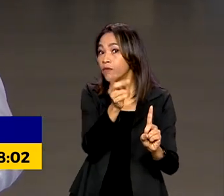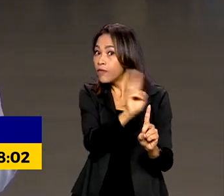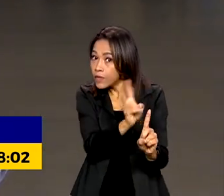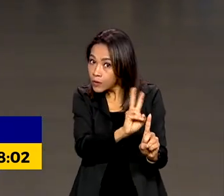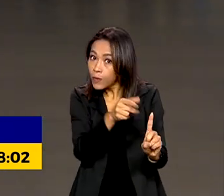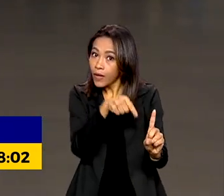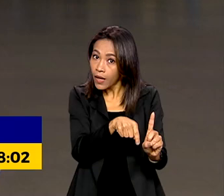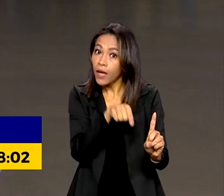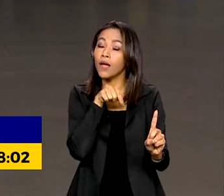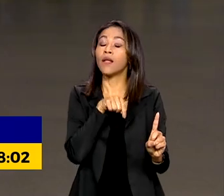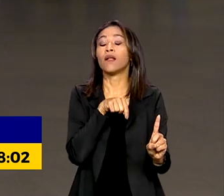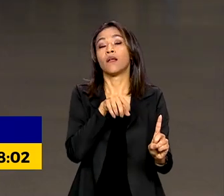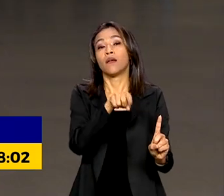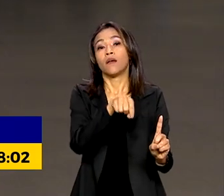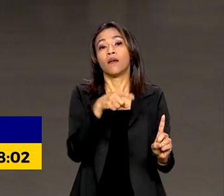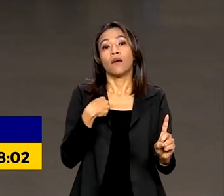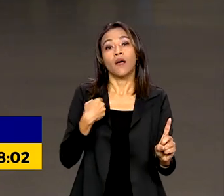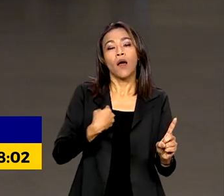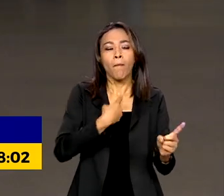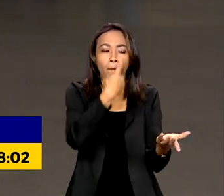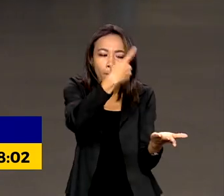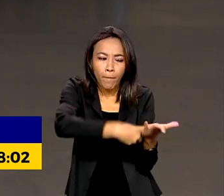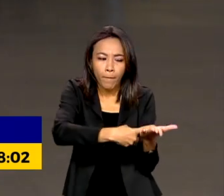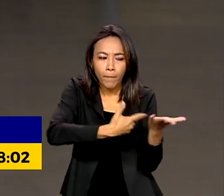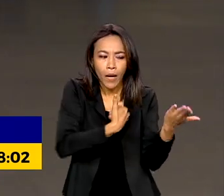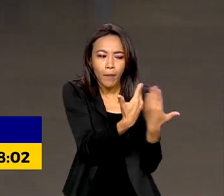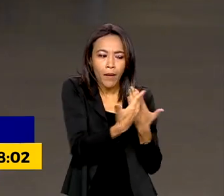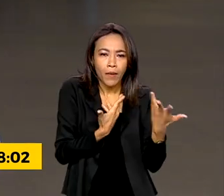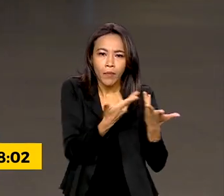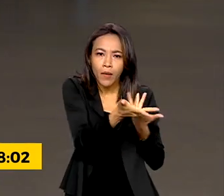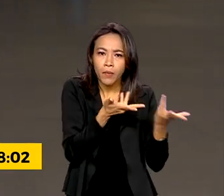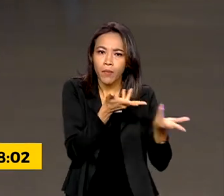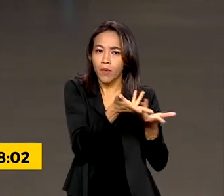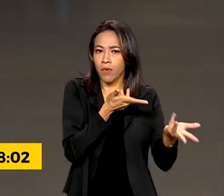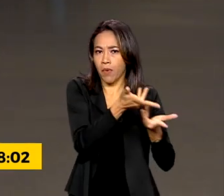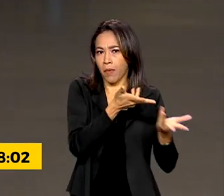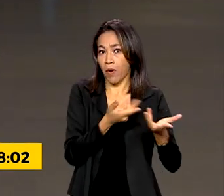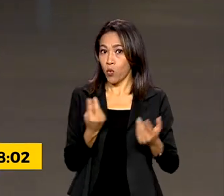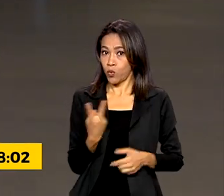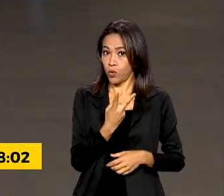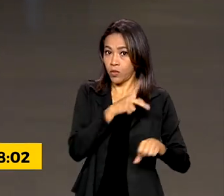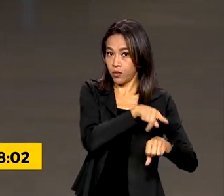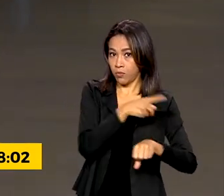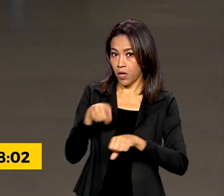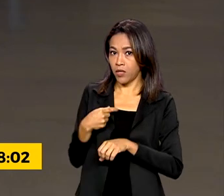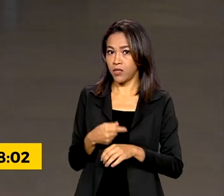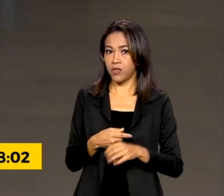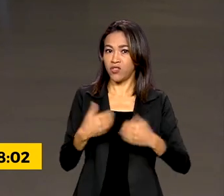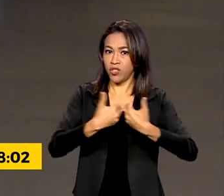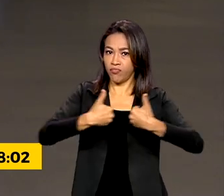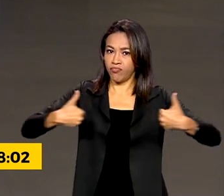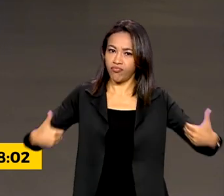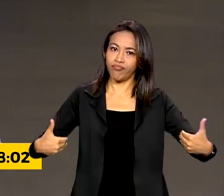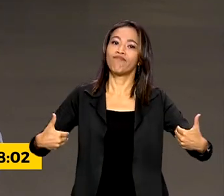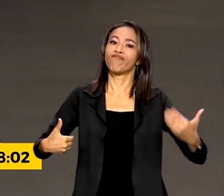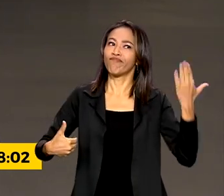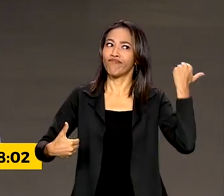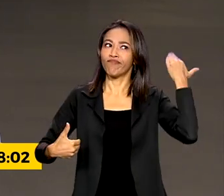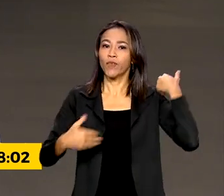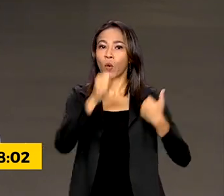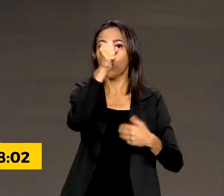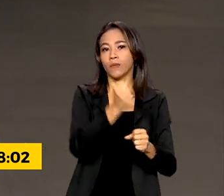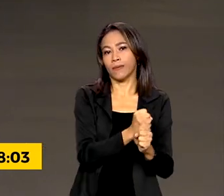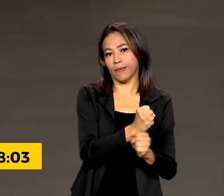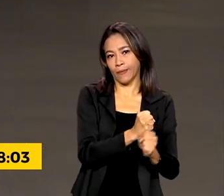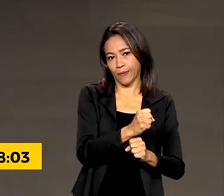para retomar o diálogo e a cooperação entre os dois países. Brasil e Venezuela não mantinham relações diplomáticas há oito